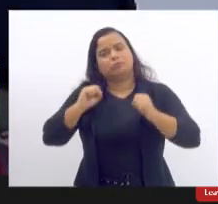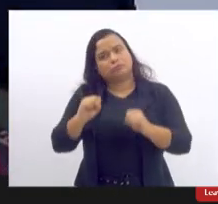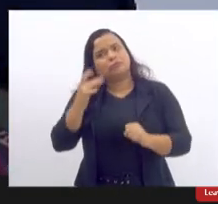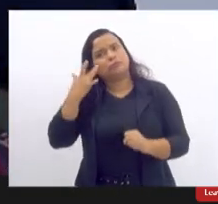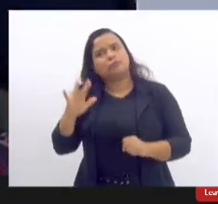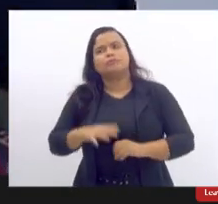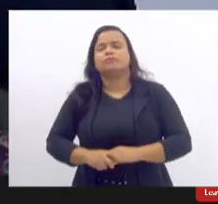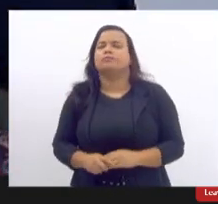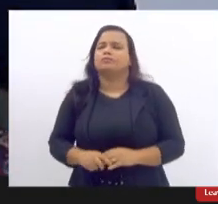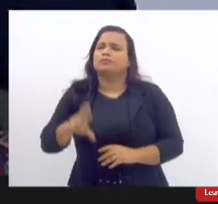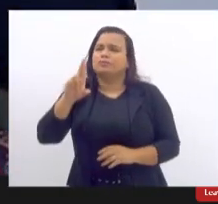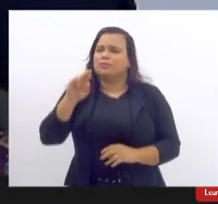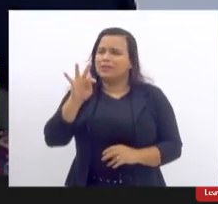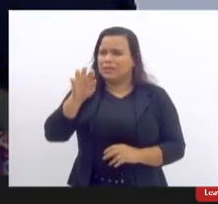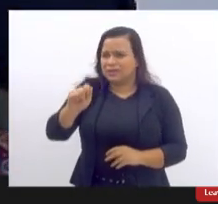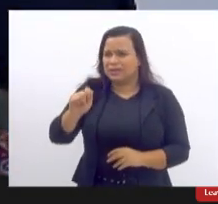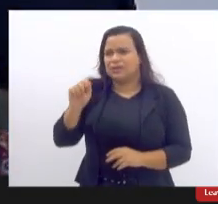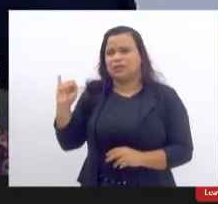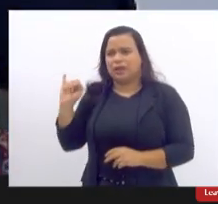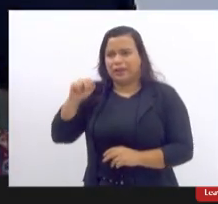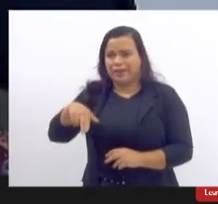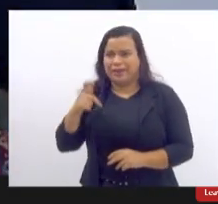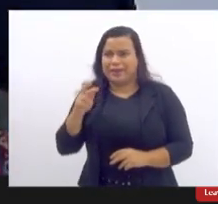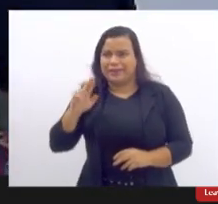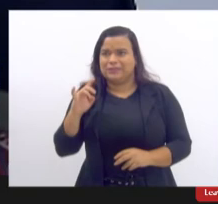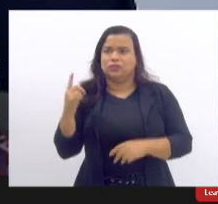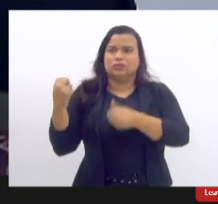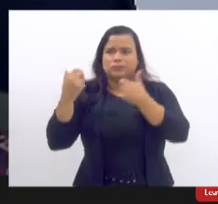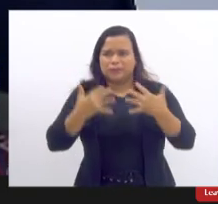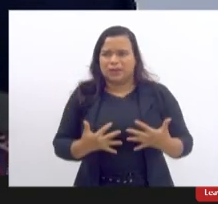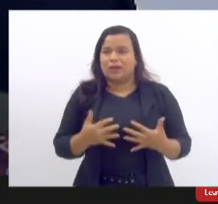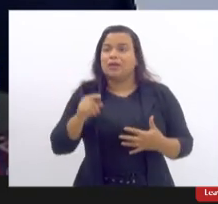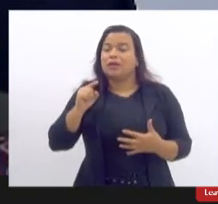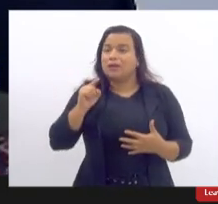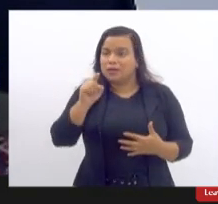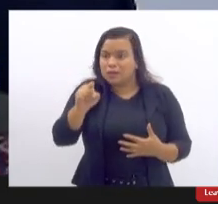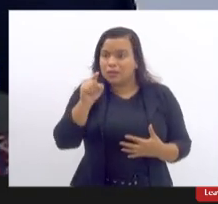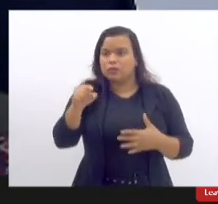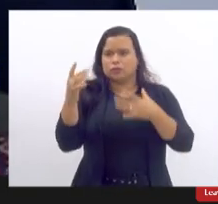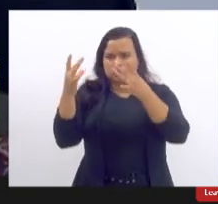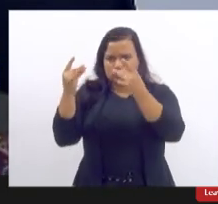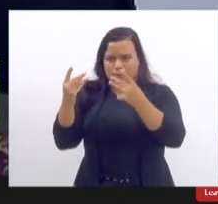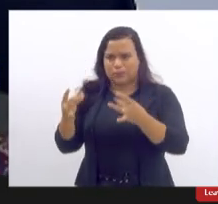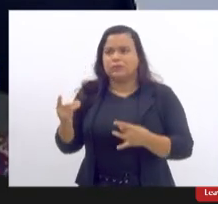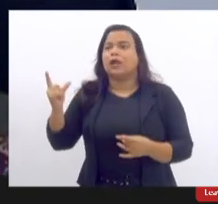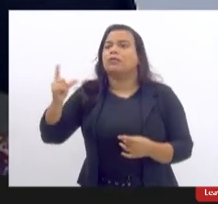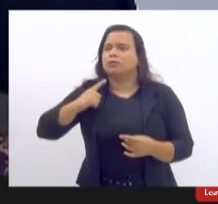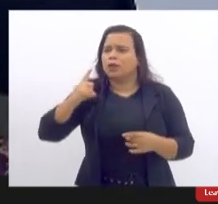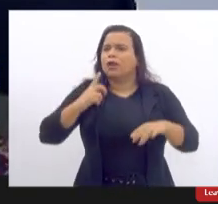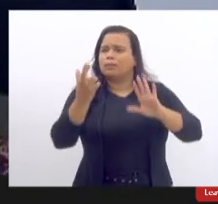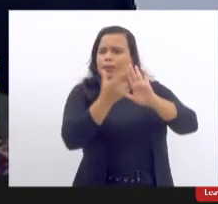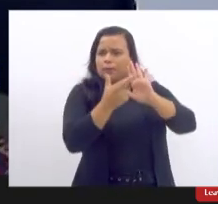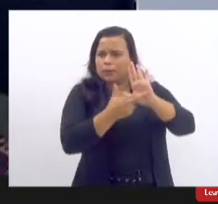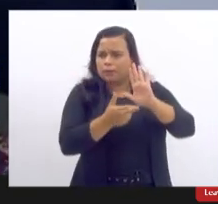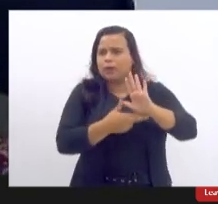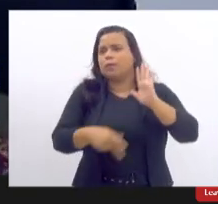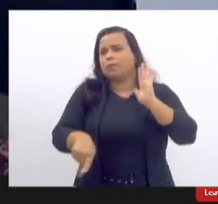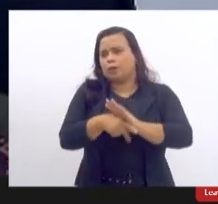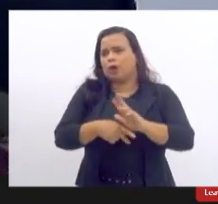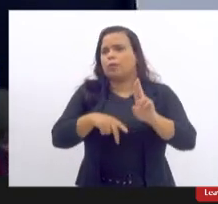Rita a Ingrid está aqui ela me diz que nesse ponto específico já há regulação do SUS